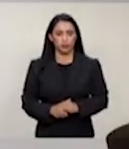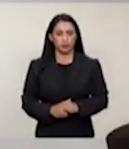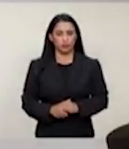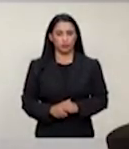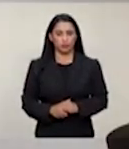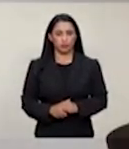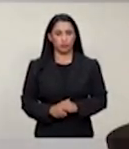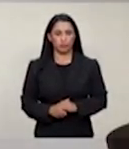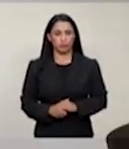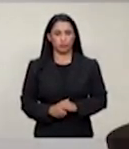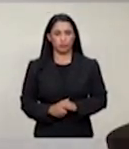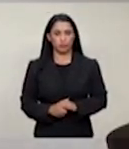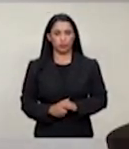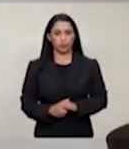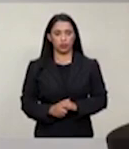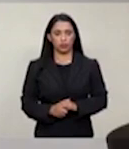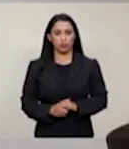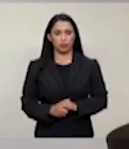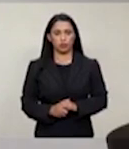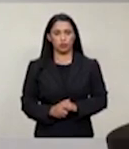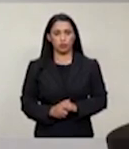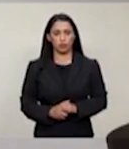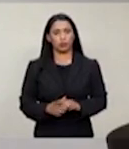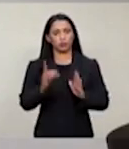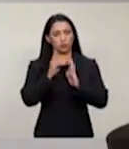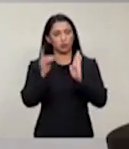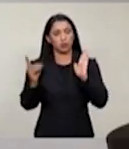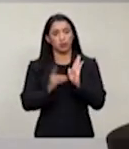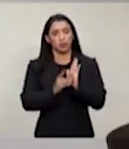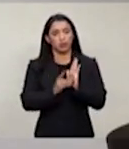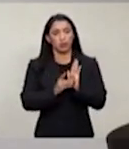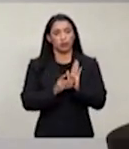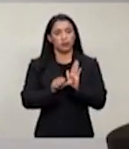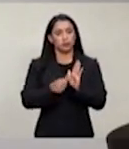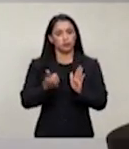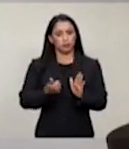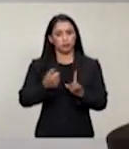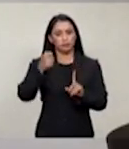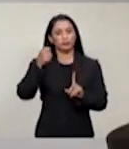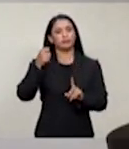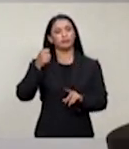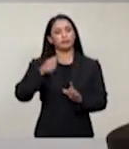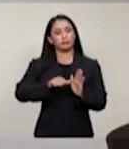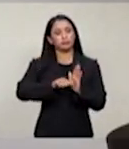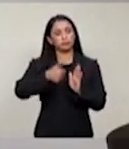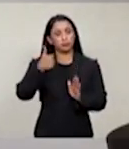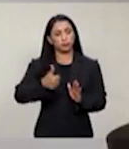Ao ler este decreto, no dia 1º de outubro de 2020,